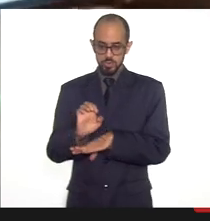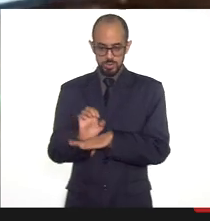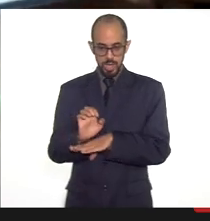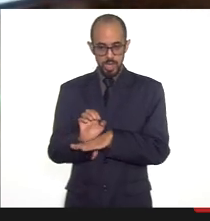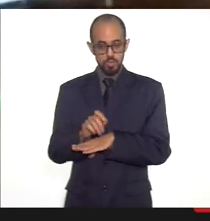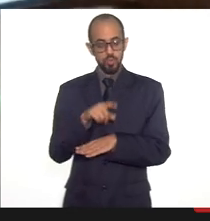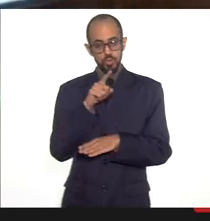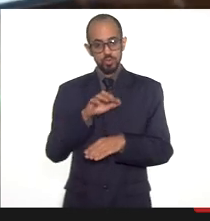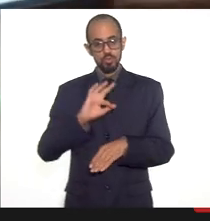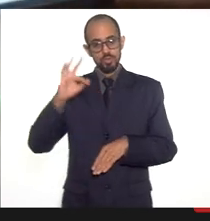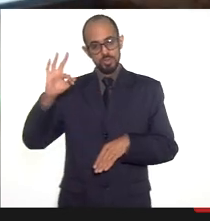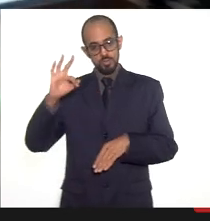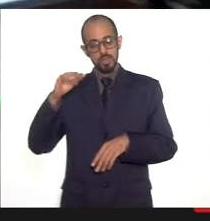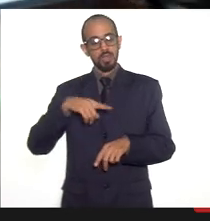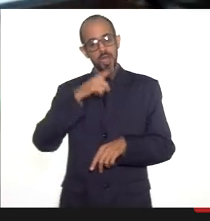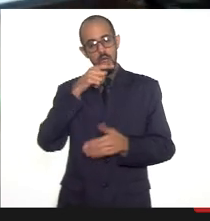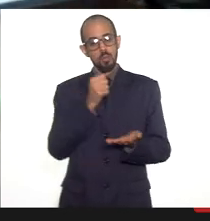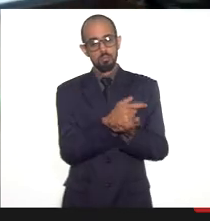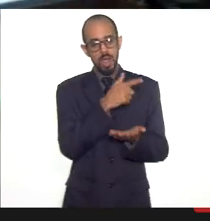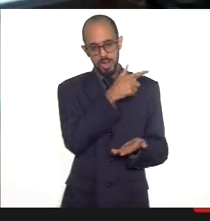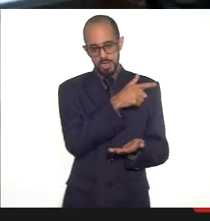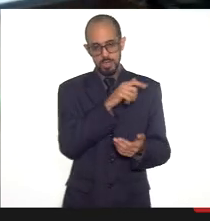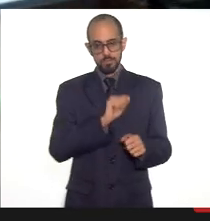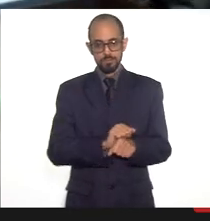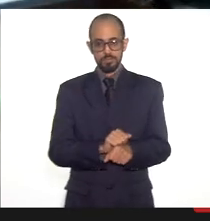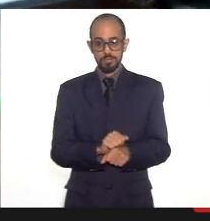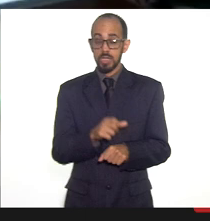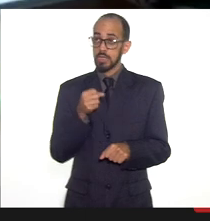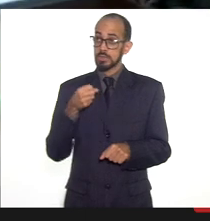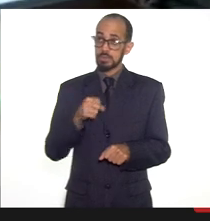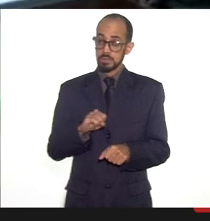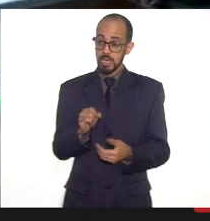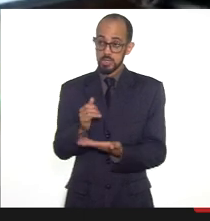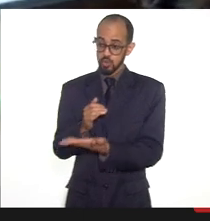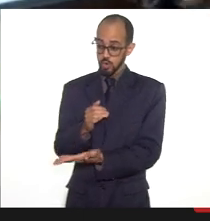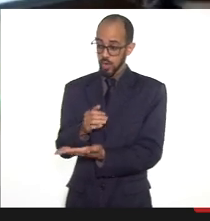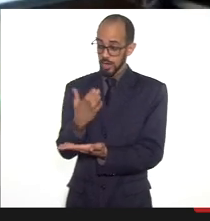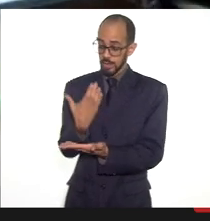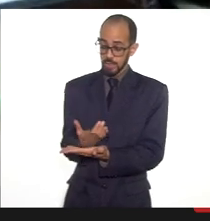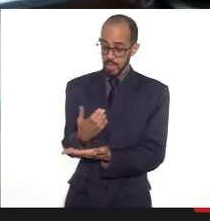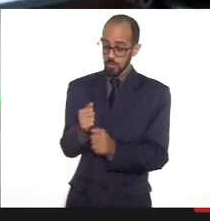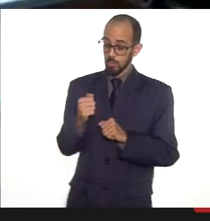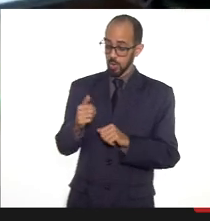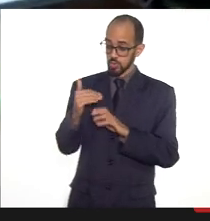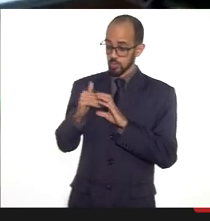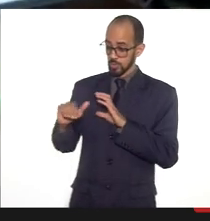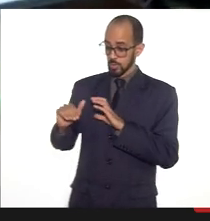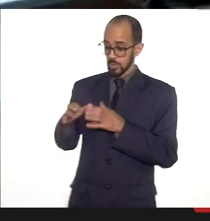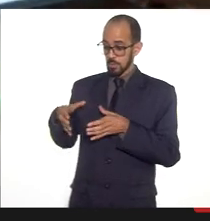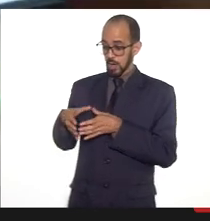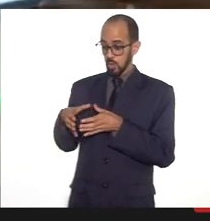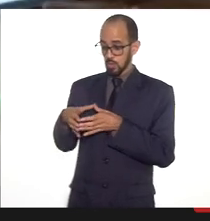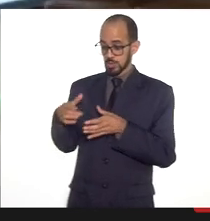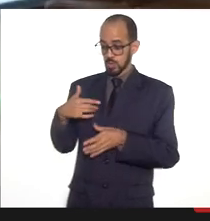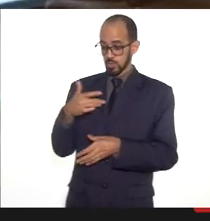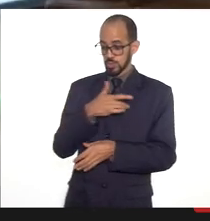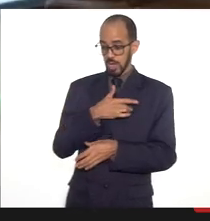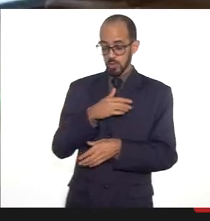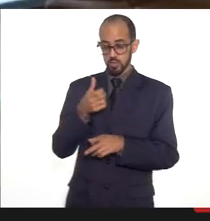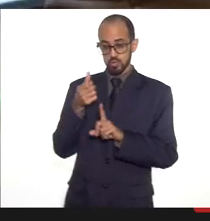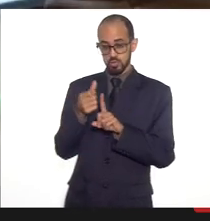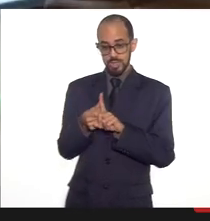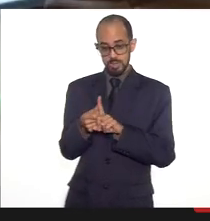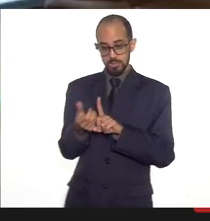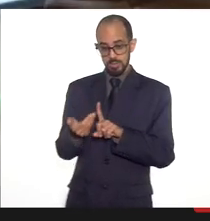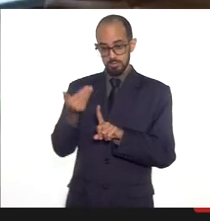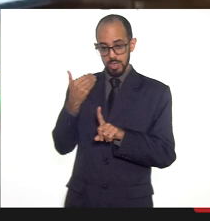o financiamento duplo do mesmo leito se a senhora quiser eu posso caminhar comissão de saúde dos últimos seis meses o